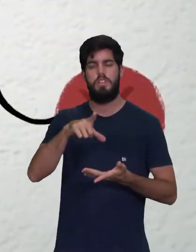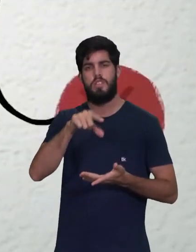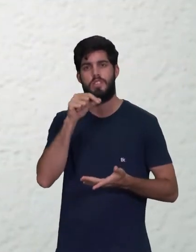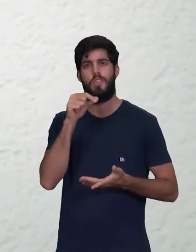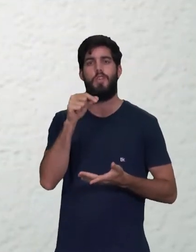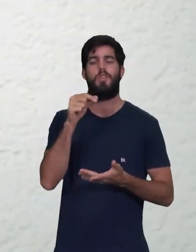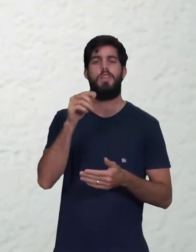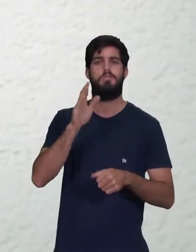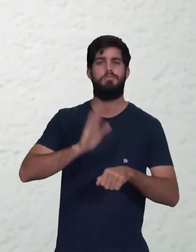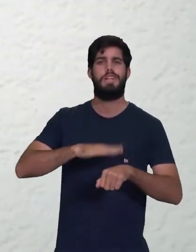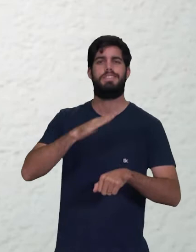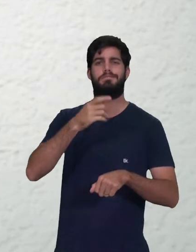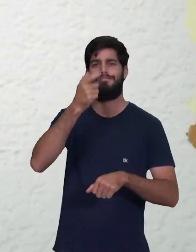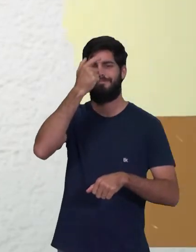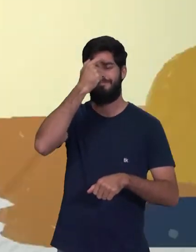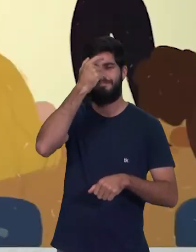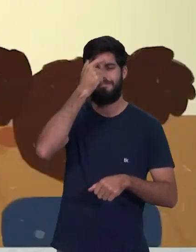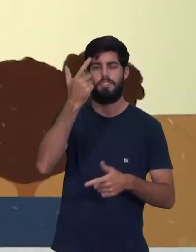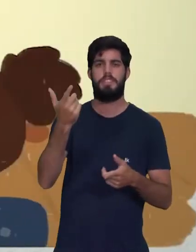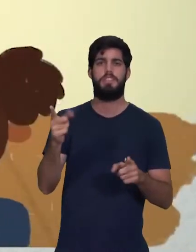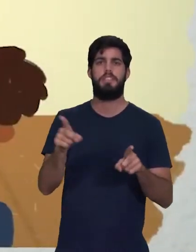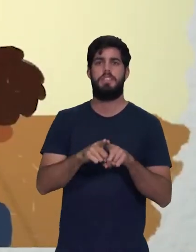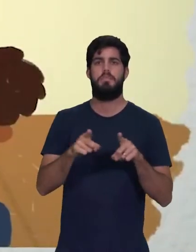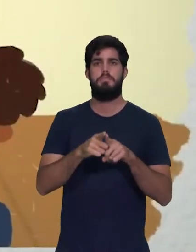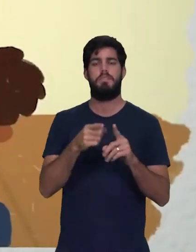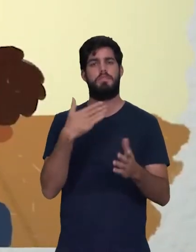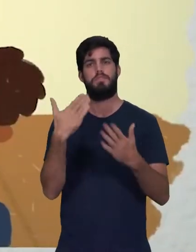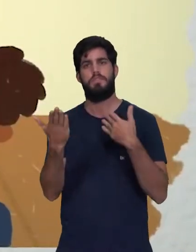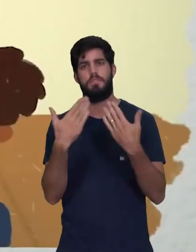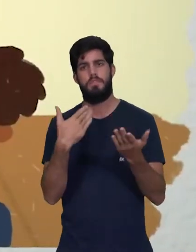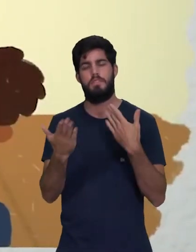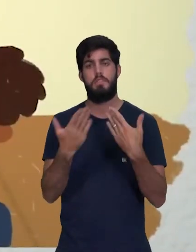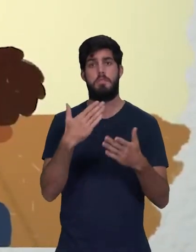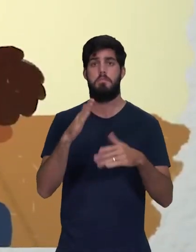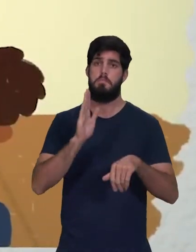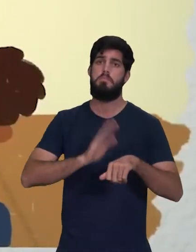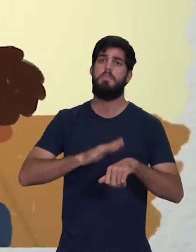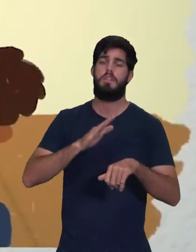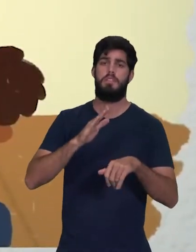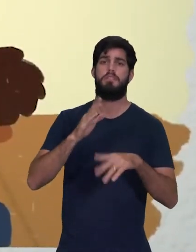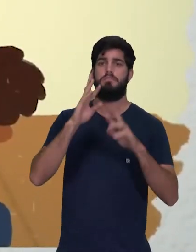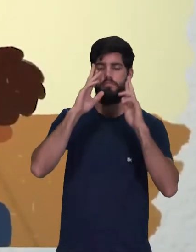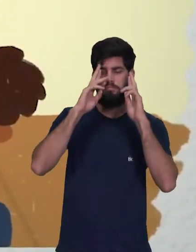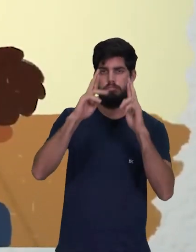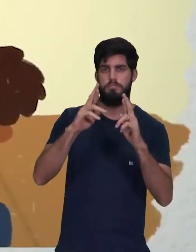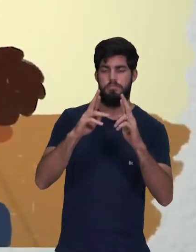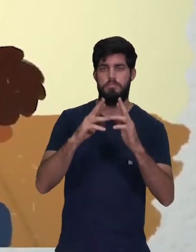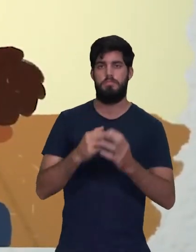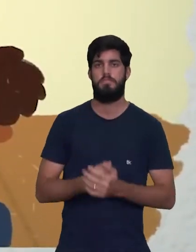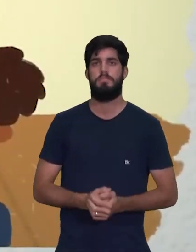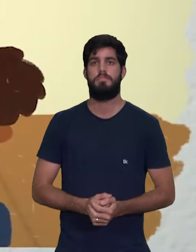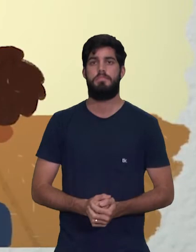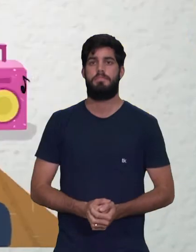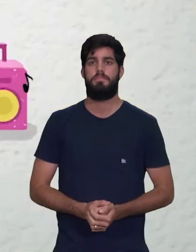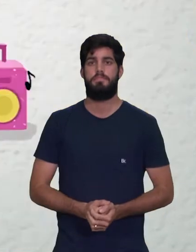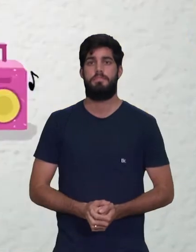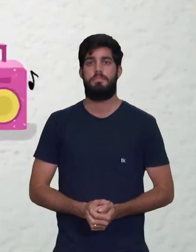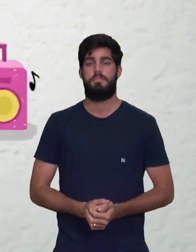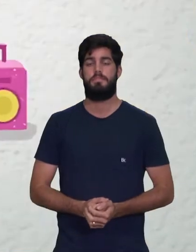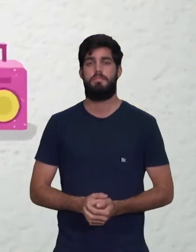decisões com mais consciência e falar com as pessoas de forma mais efetiva e respeitosa.